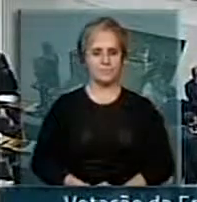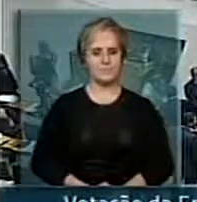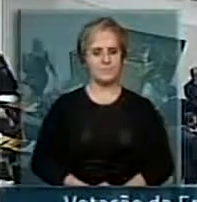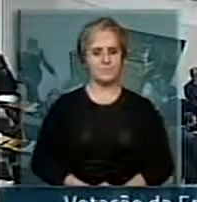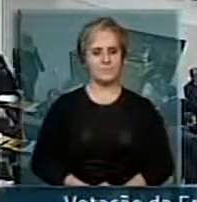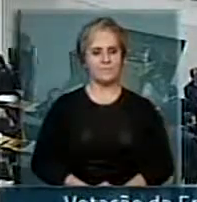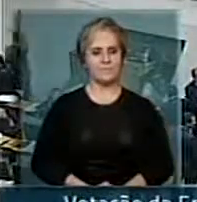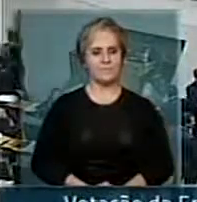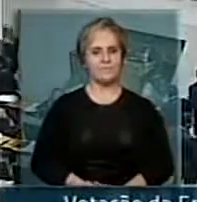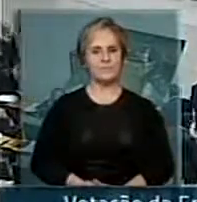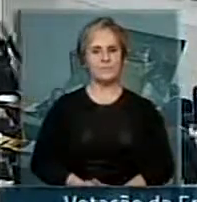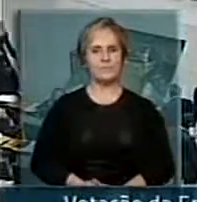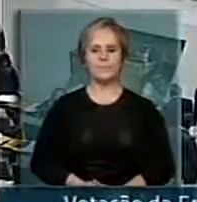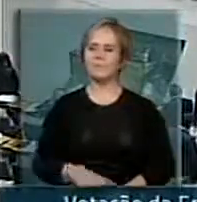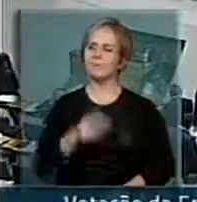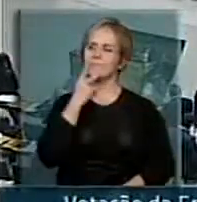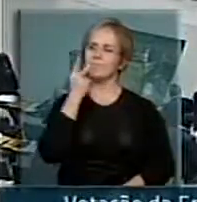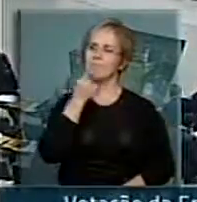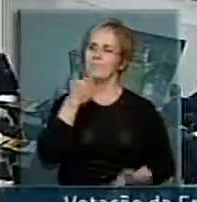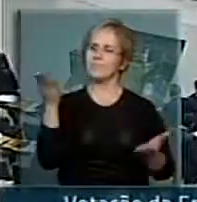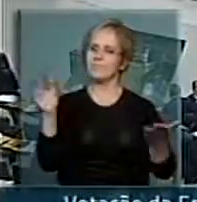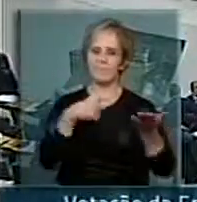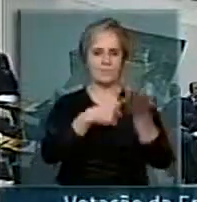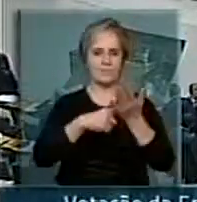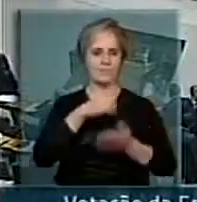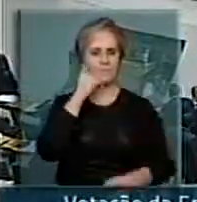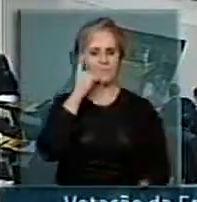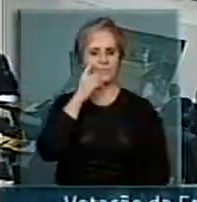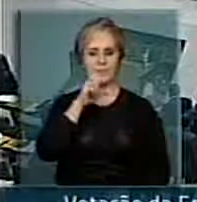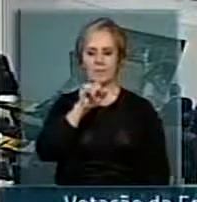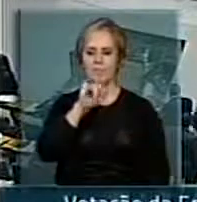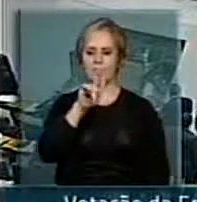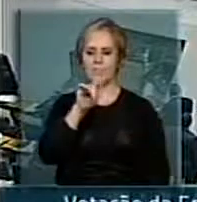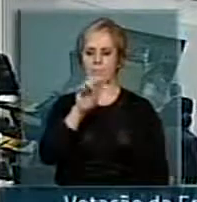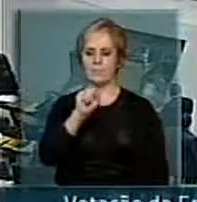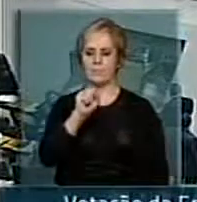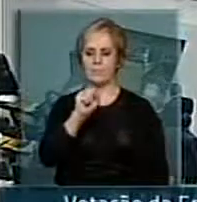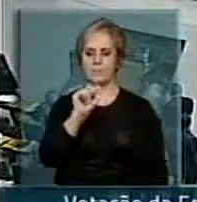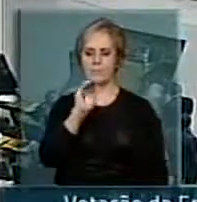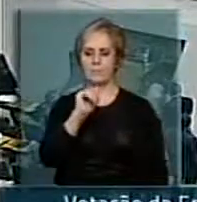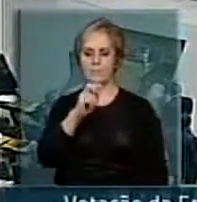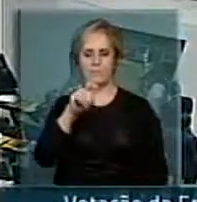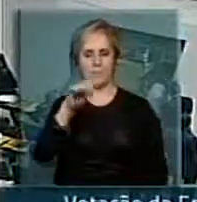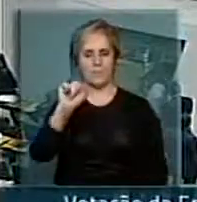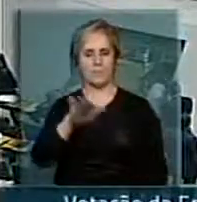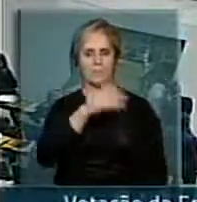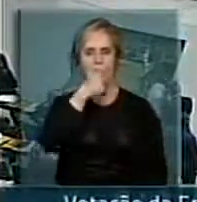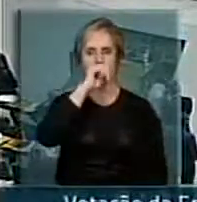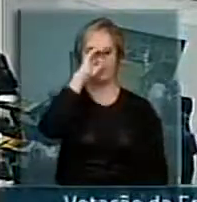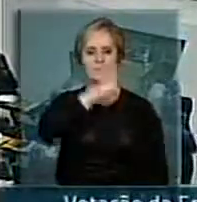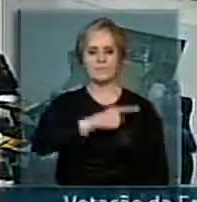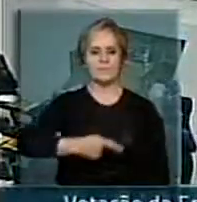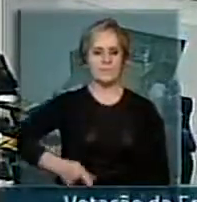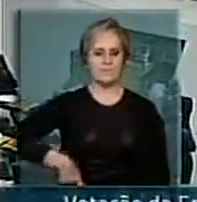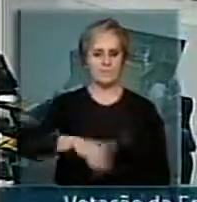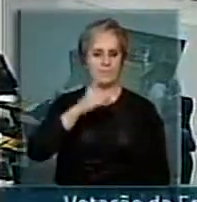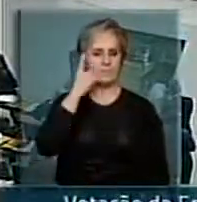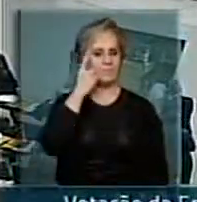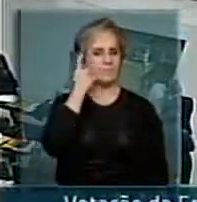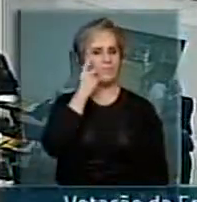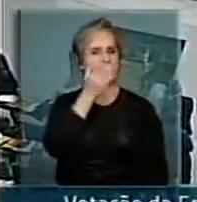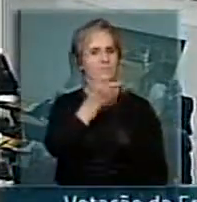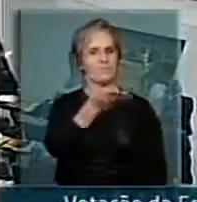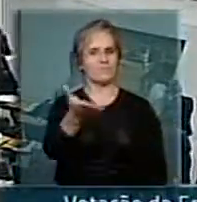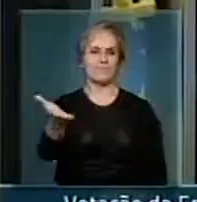Para fazer uso da palavra, o deputado Silas Câmara. Senhor presidente, senhoras e senhores